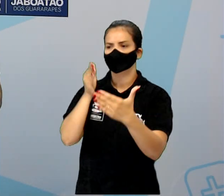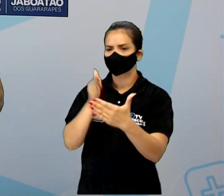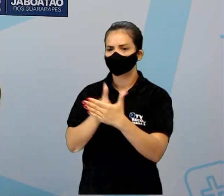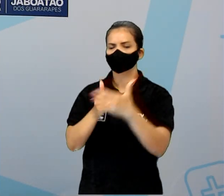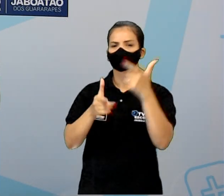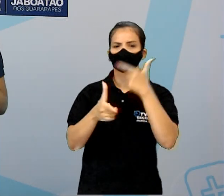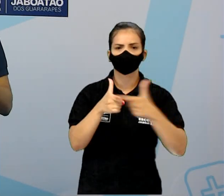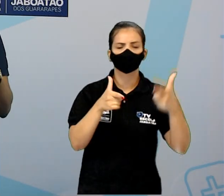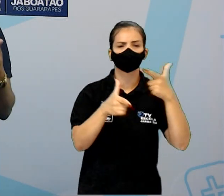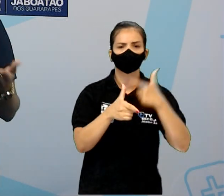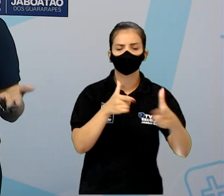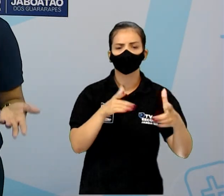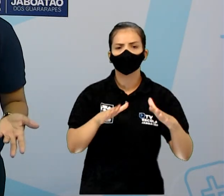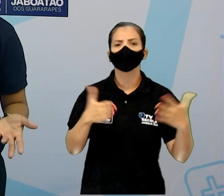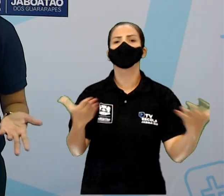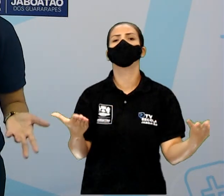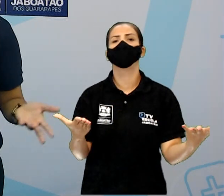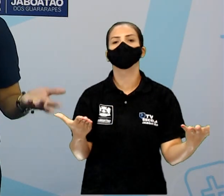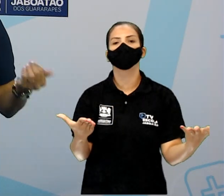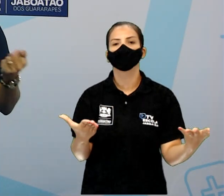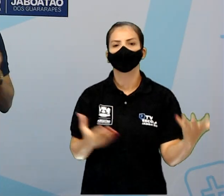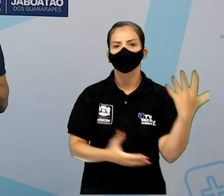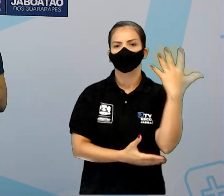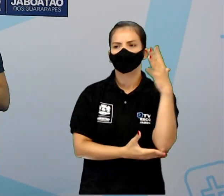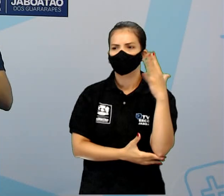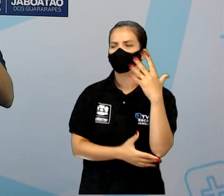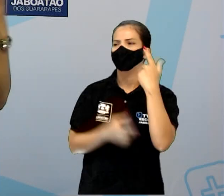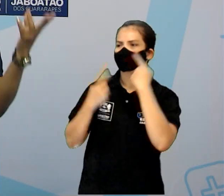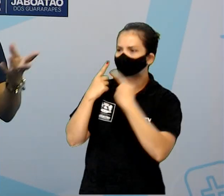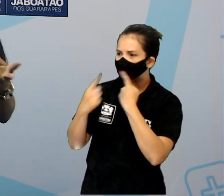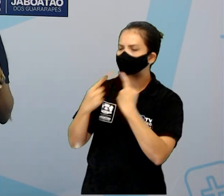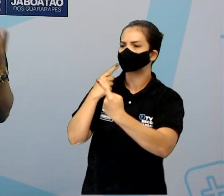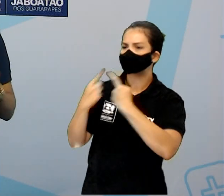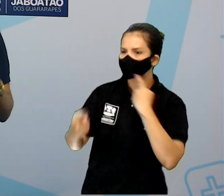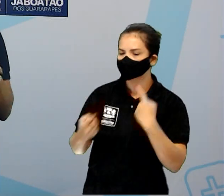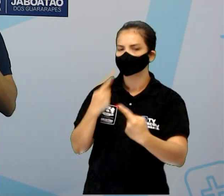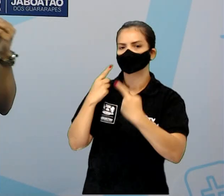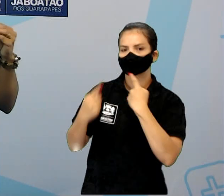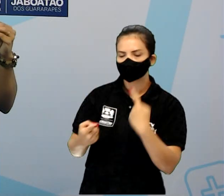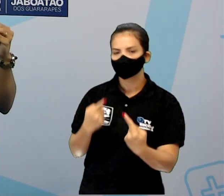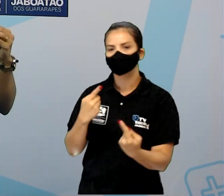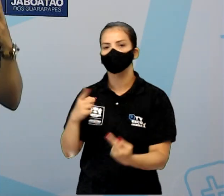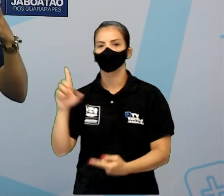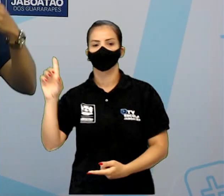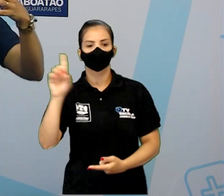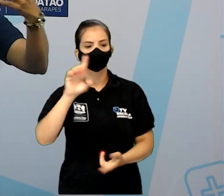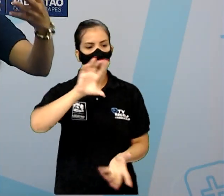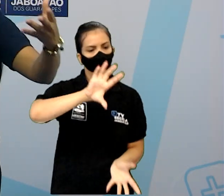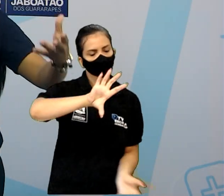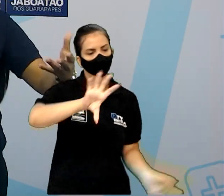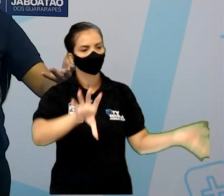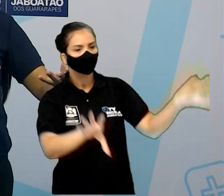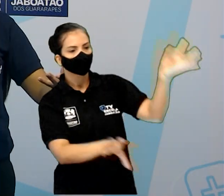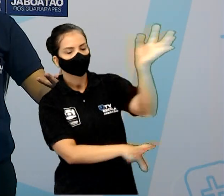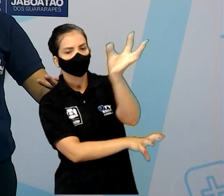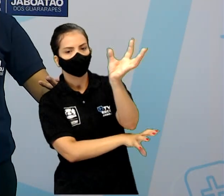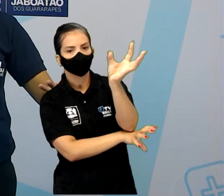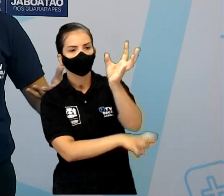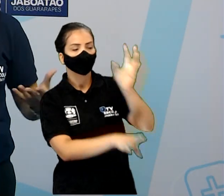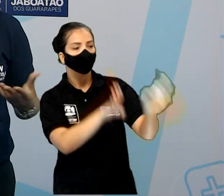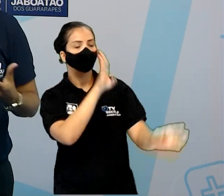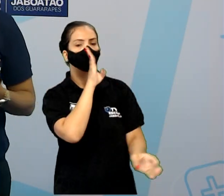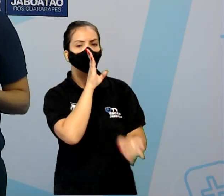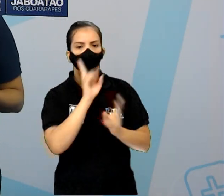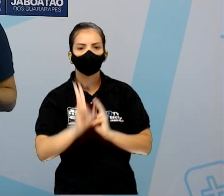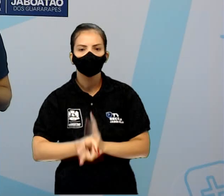o problema. Qual foi a dificuldade? O baobá não queria parar de falar, né? E ele tentou revirar para ter o silêncio e poder que continua criando o